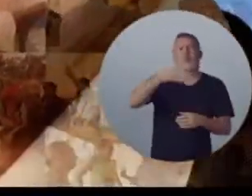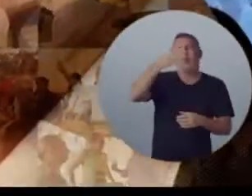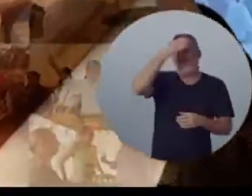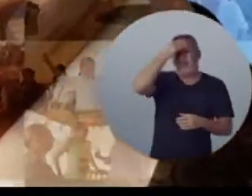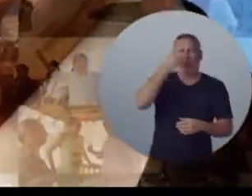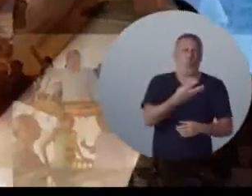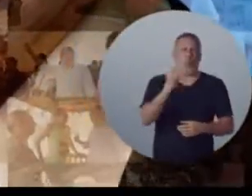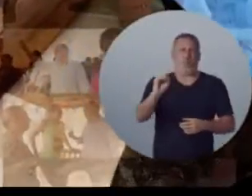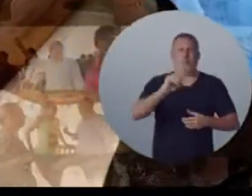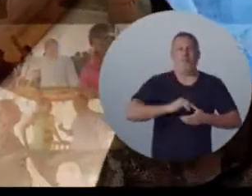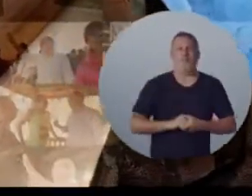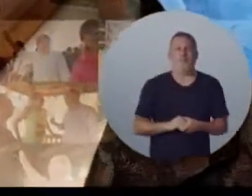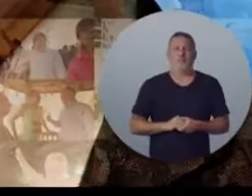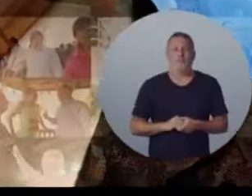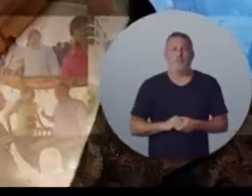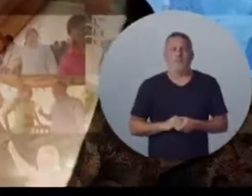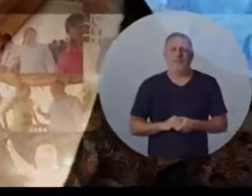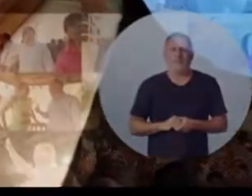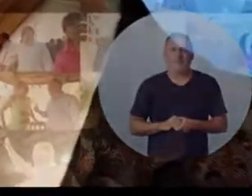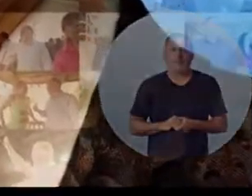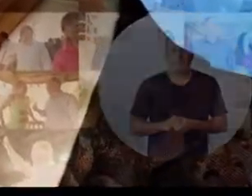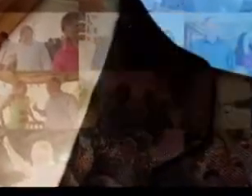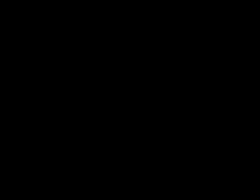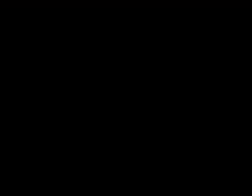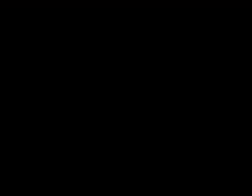para votar Casagrande 40.